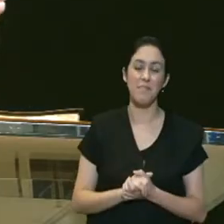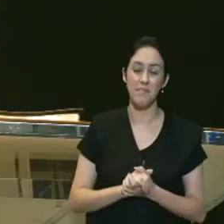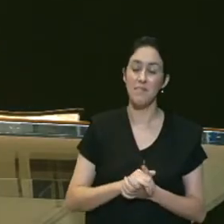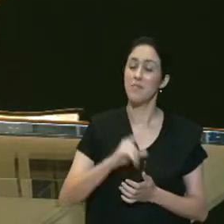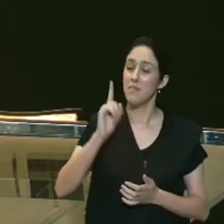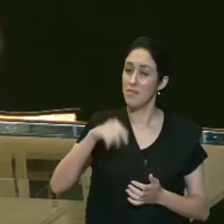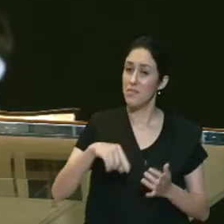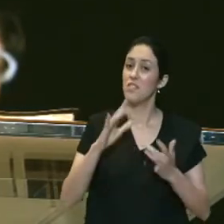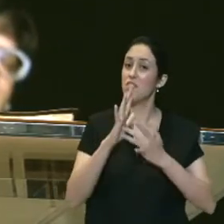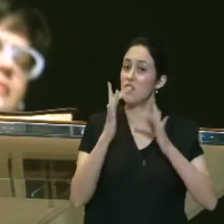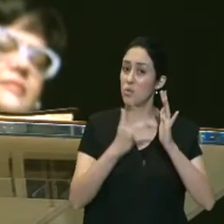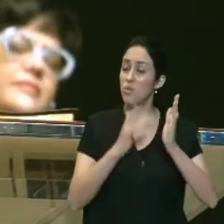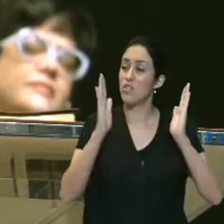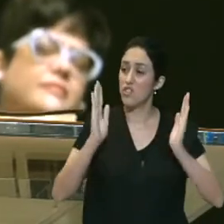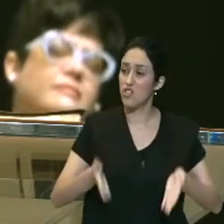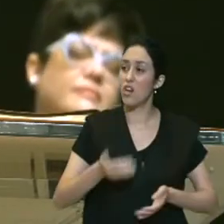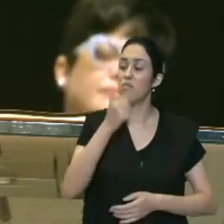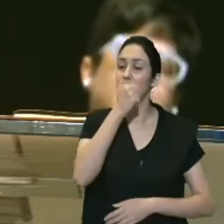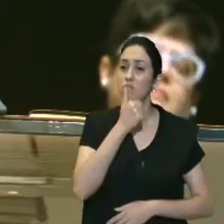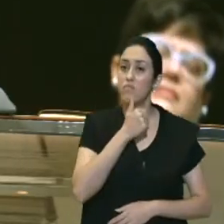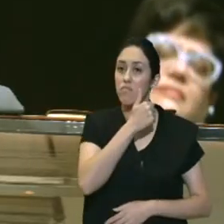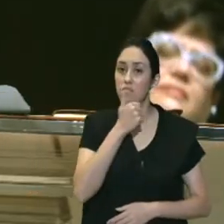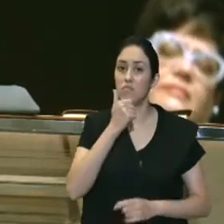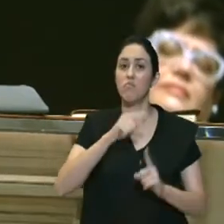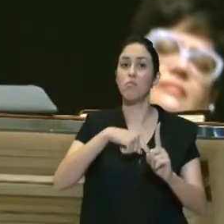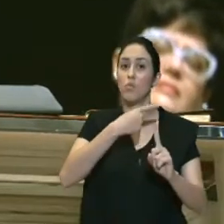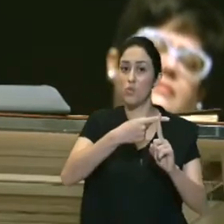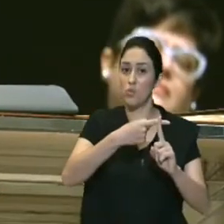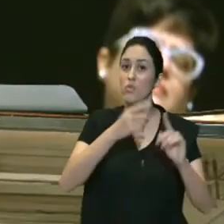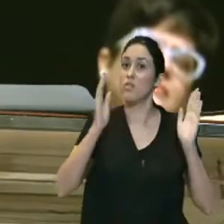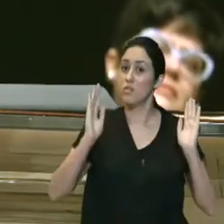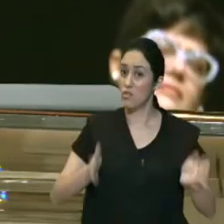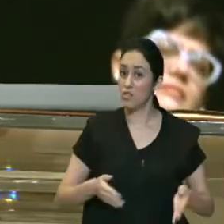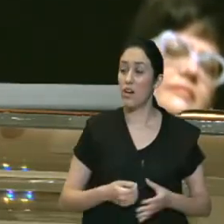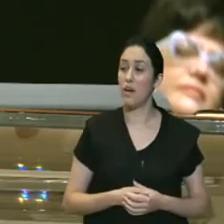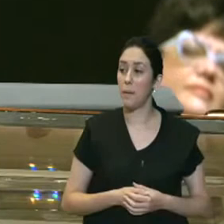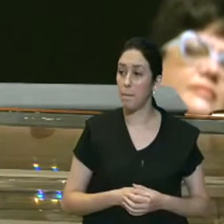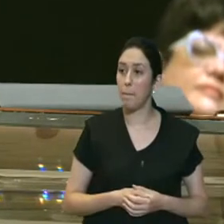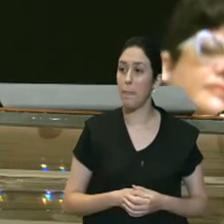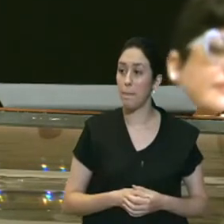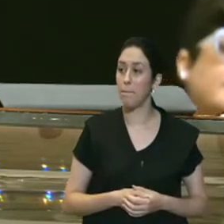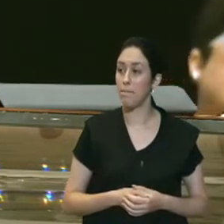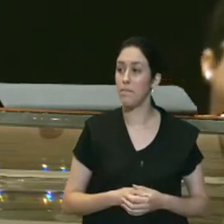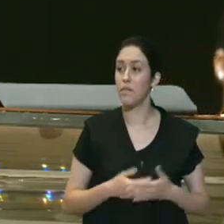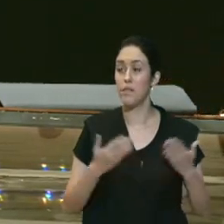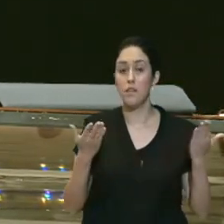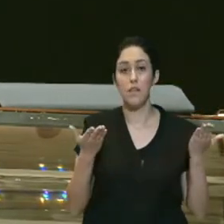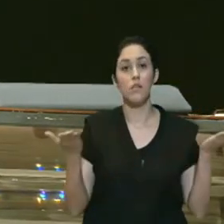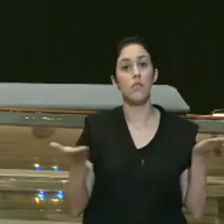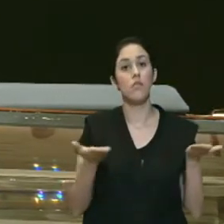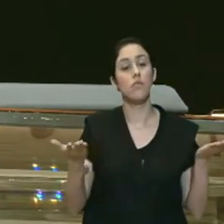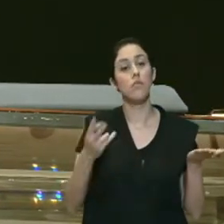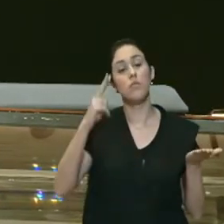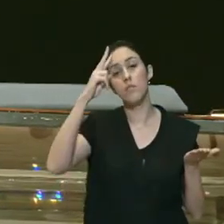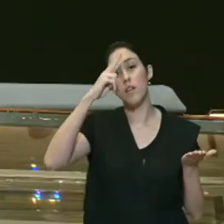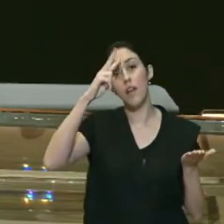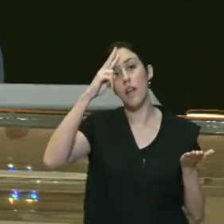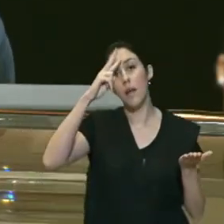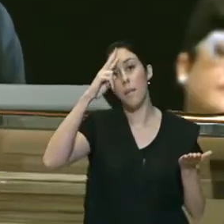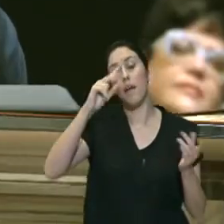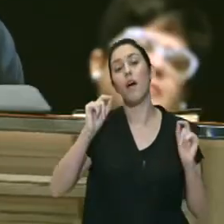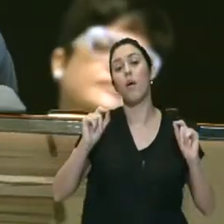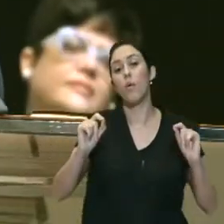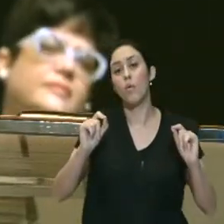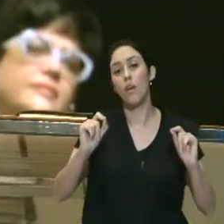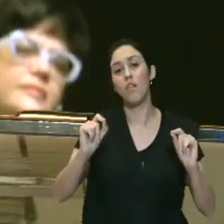não foi em vão porque nós estamos aqui e nesse tempo nós estamos aqui também para lembrar desse sacrifício